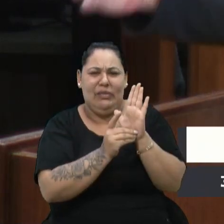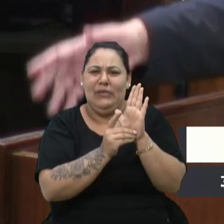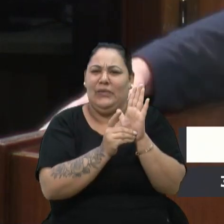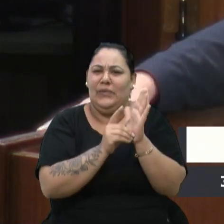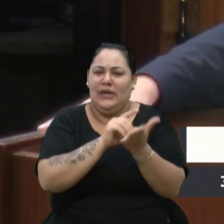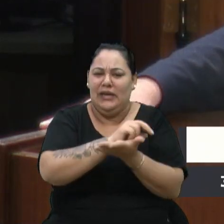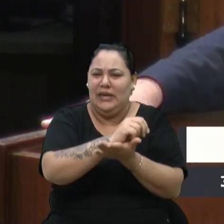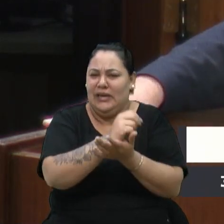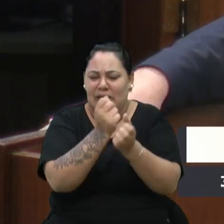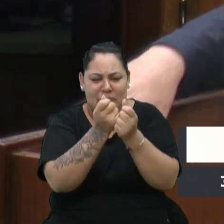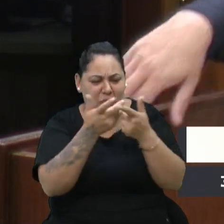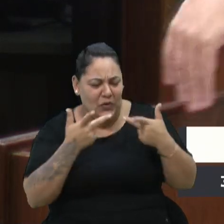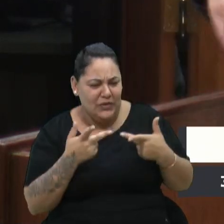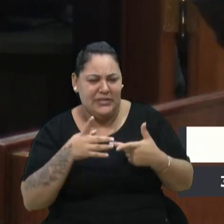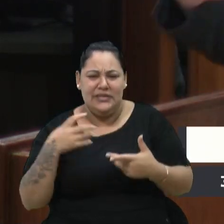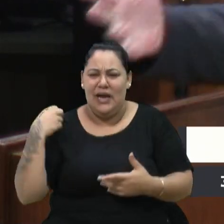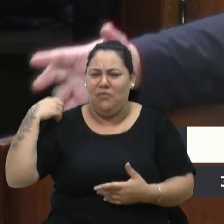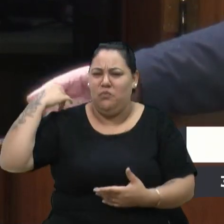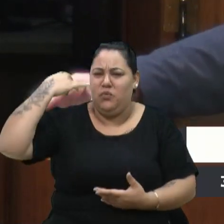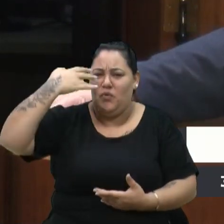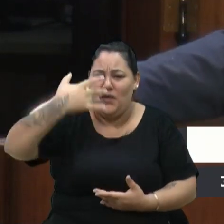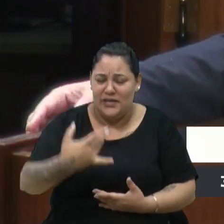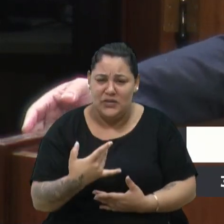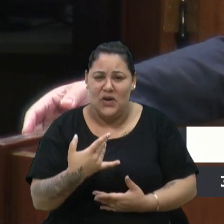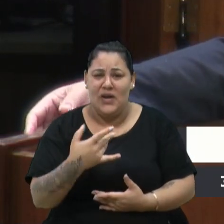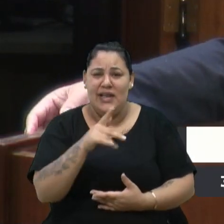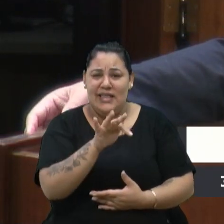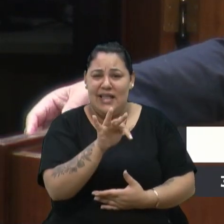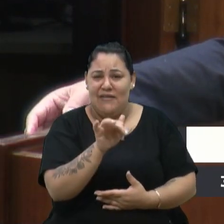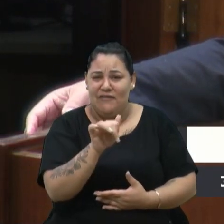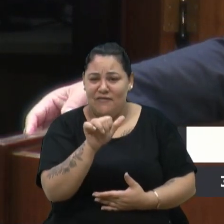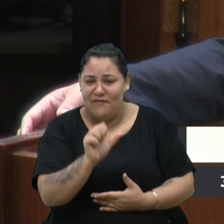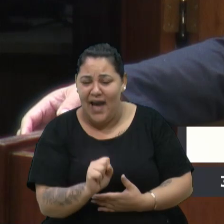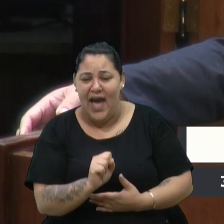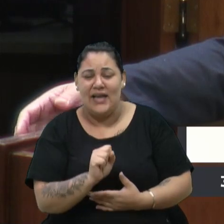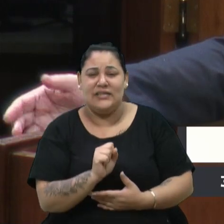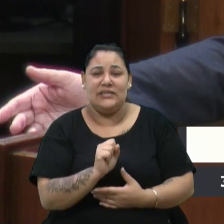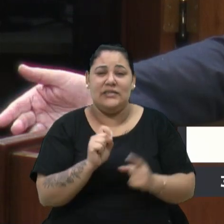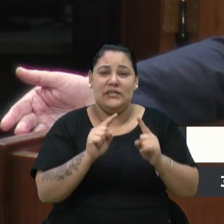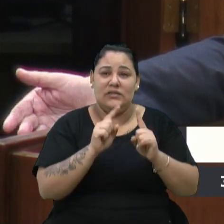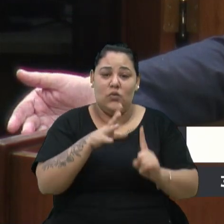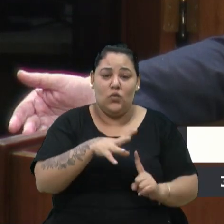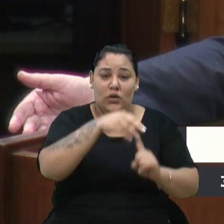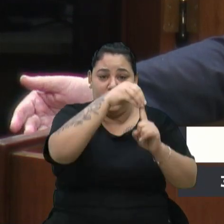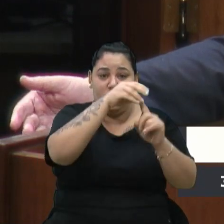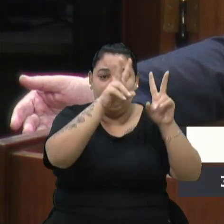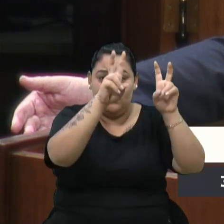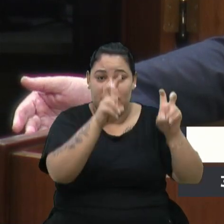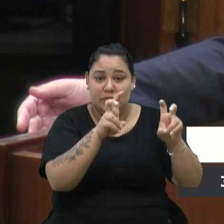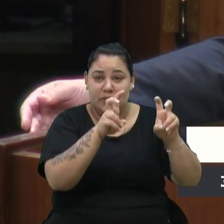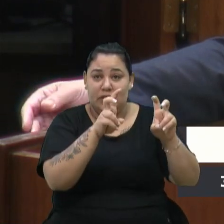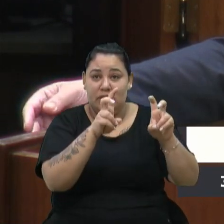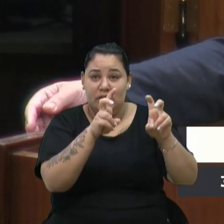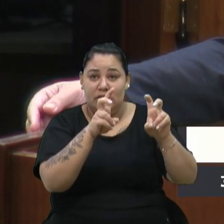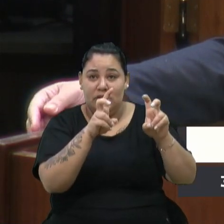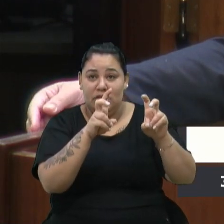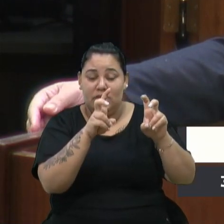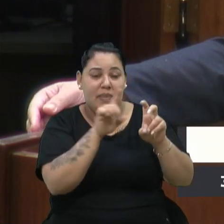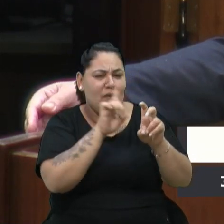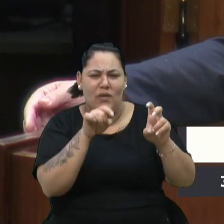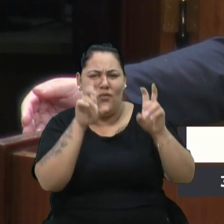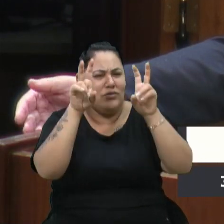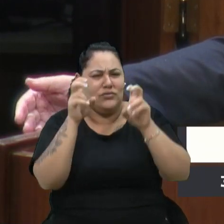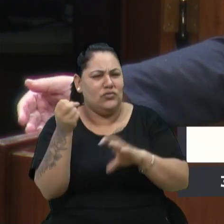história da Fundação de Assistência Social, enfim, quando o assunto principal, quando eu trouxe esse assunto aqui, não era um assunto novo,